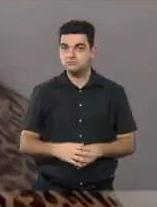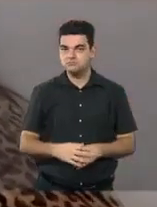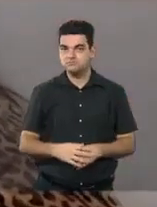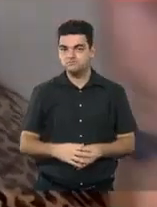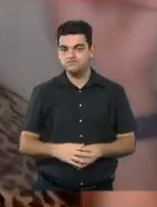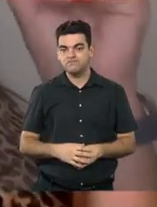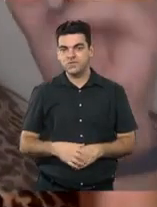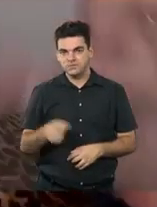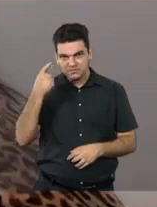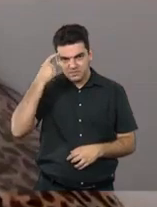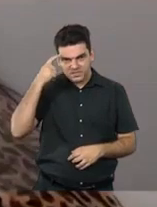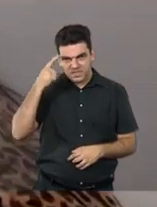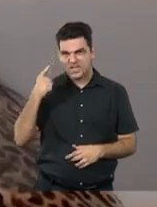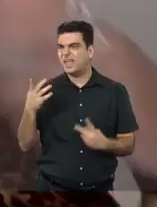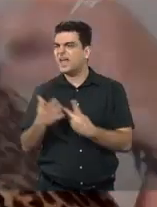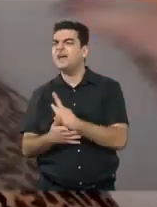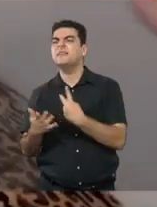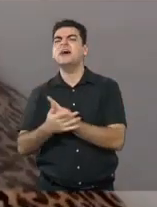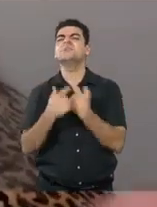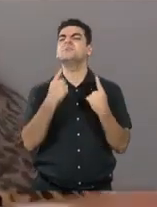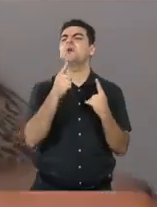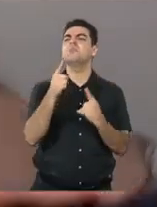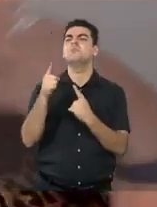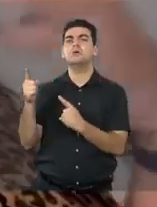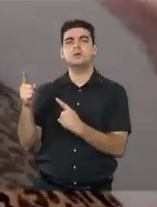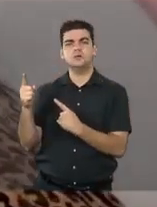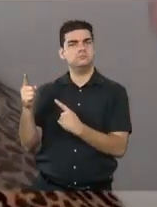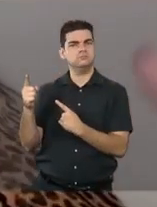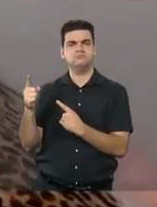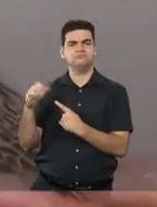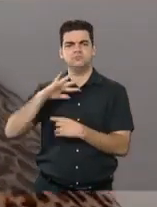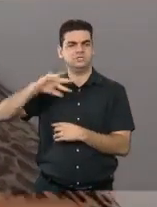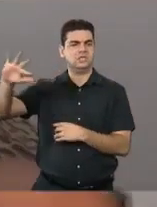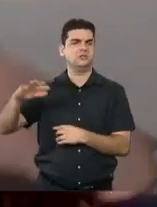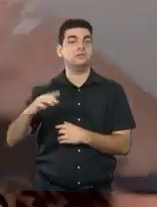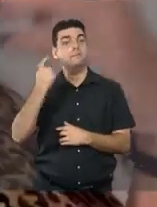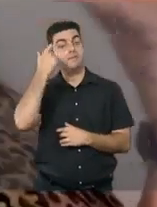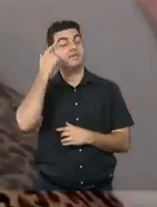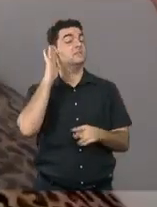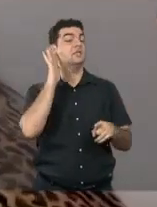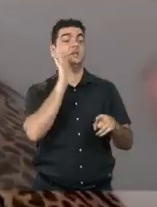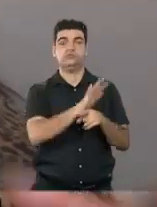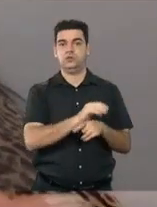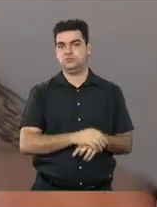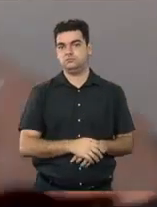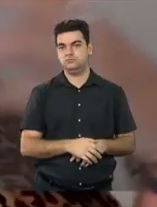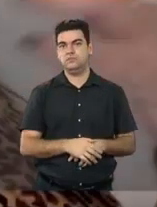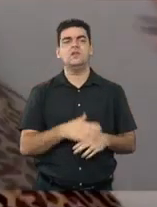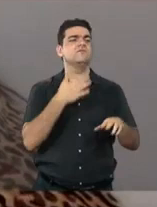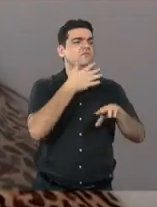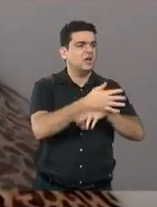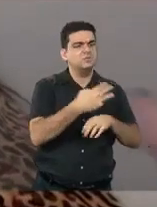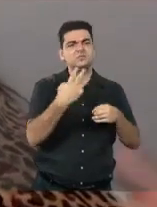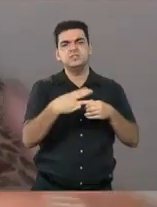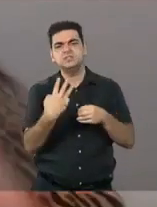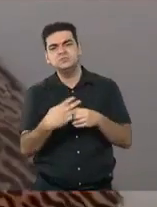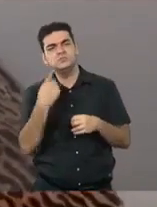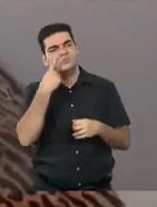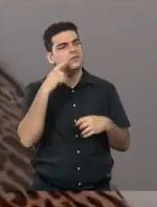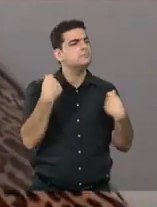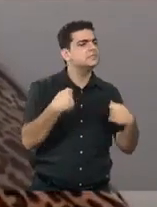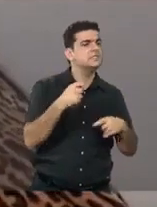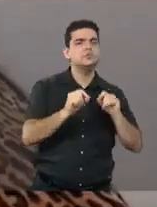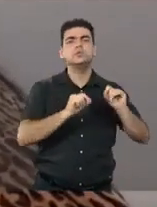vamos ver quem errou, é daqui pra frente e começamos a trabalhar 5.500 municípios, saber o que eles precisam, o que não precisam.